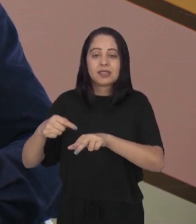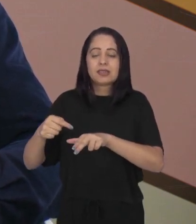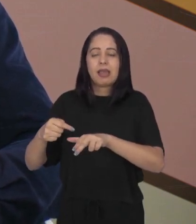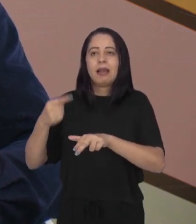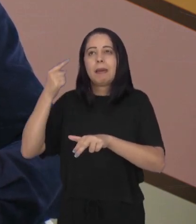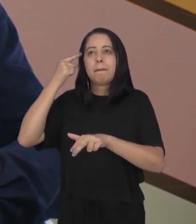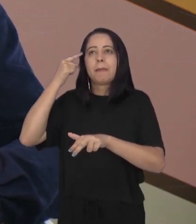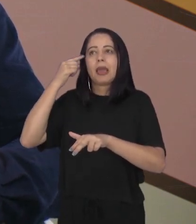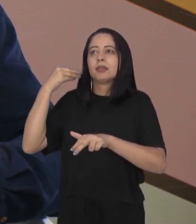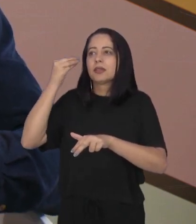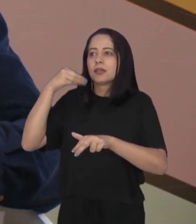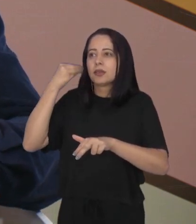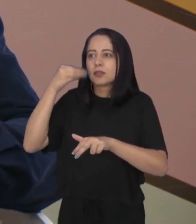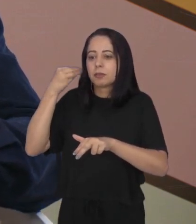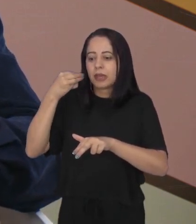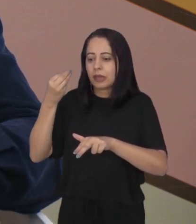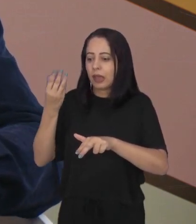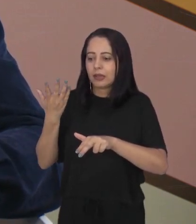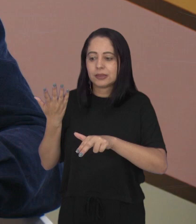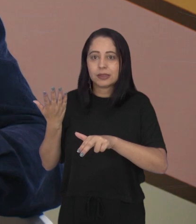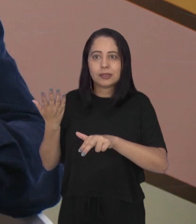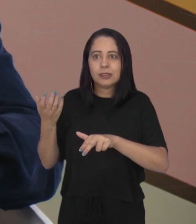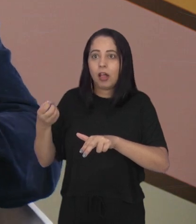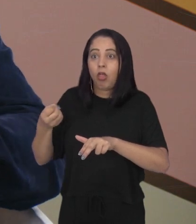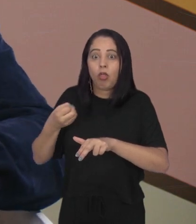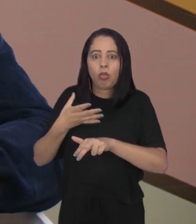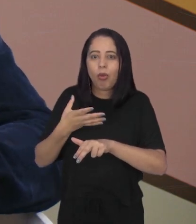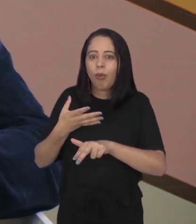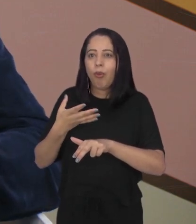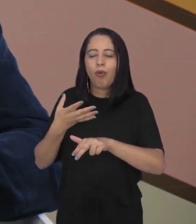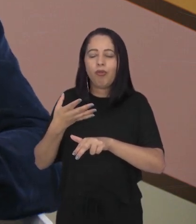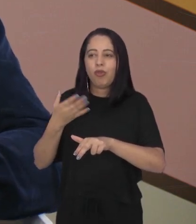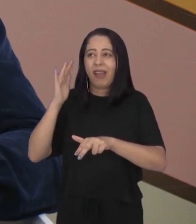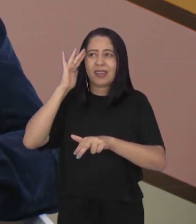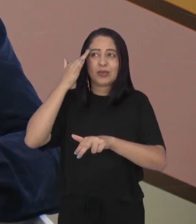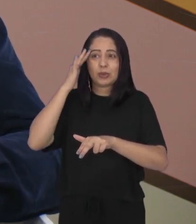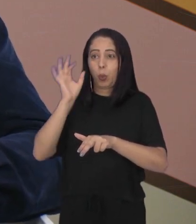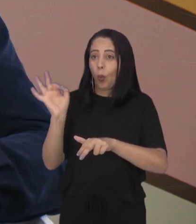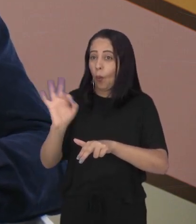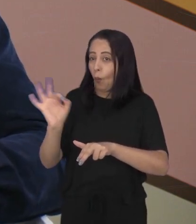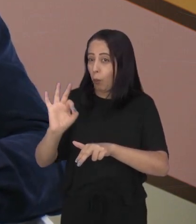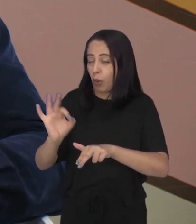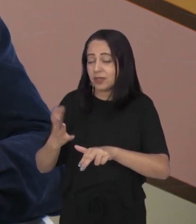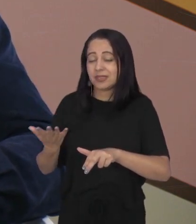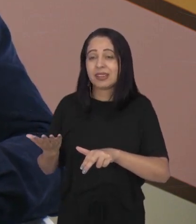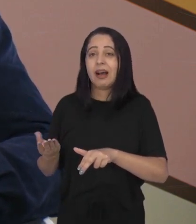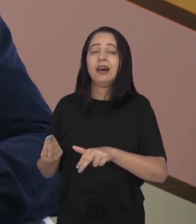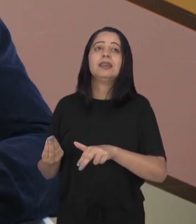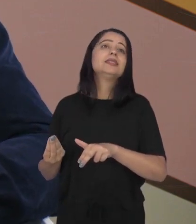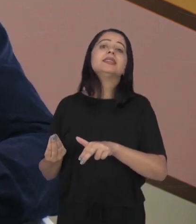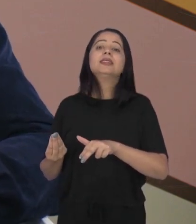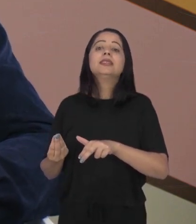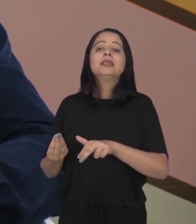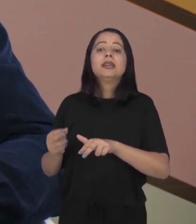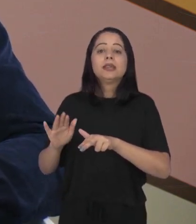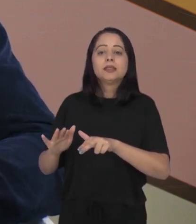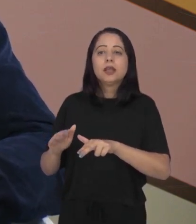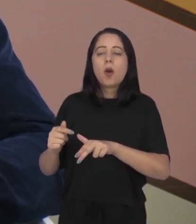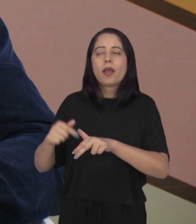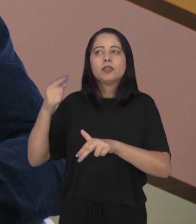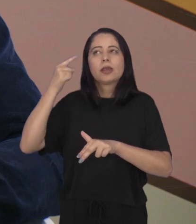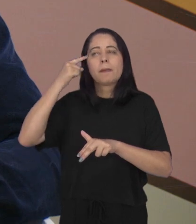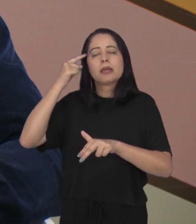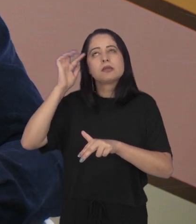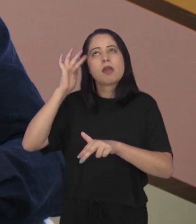ele vai viver uma experiência que pode ser que ele nunca viveu, pode ser que ele não tenha compreensão do que está por vir.